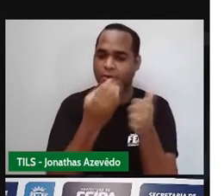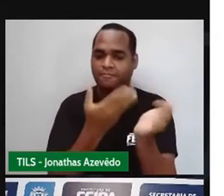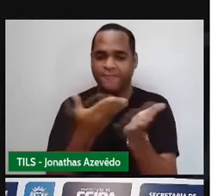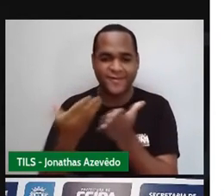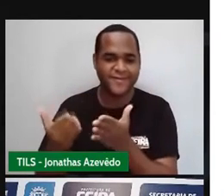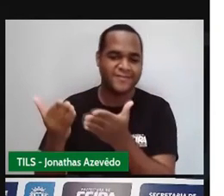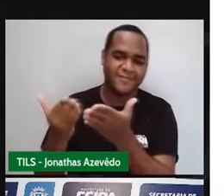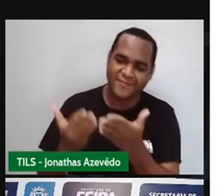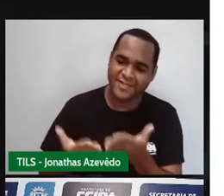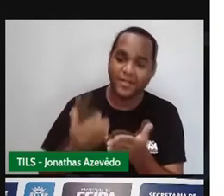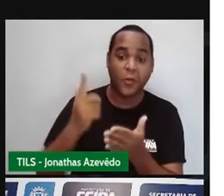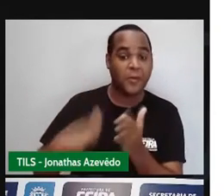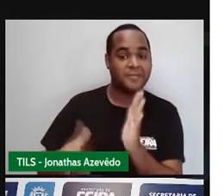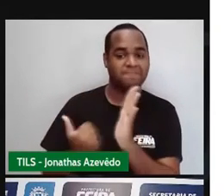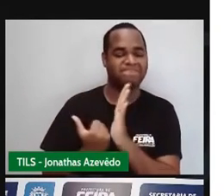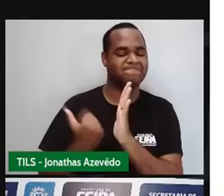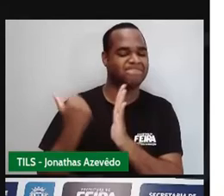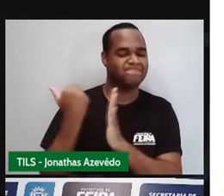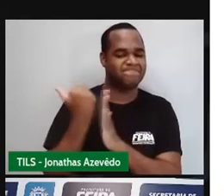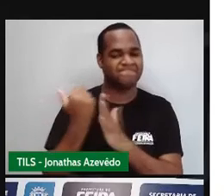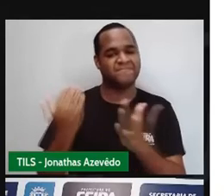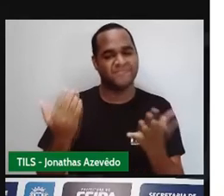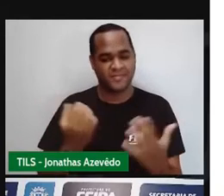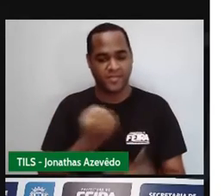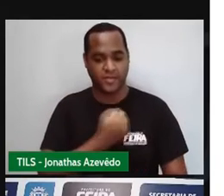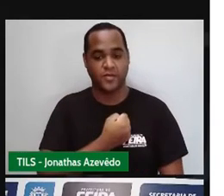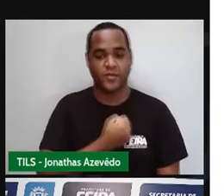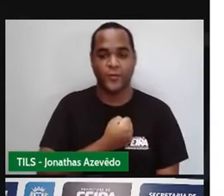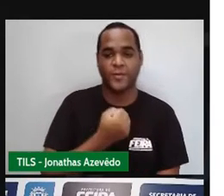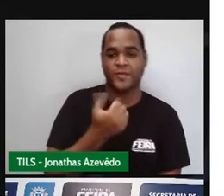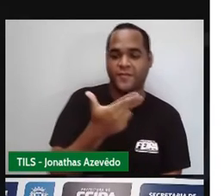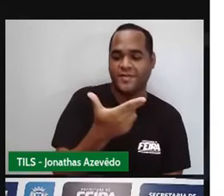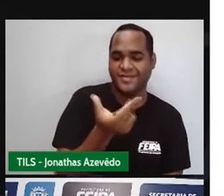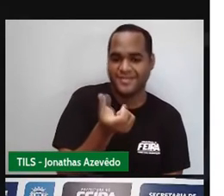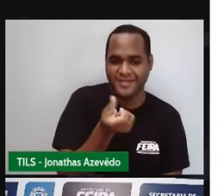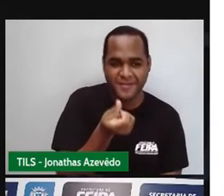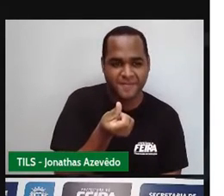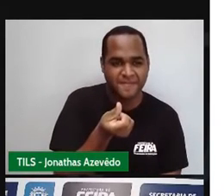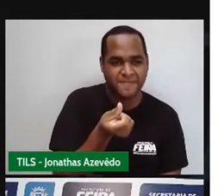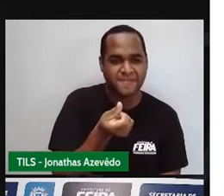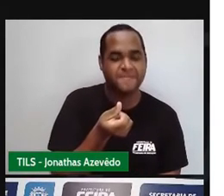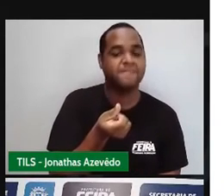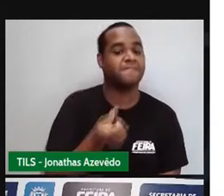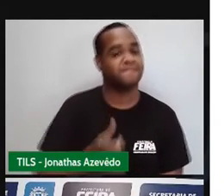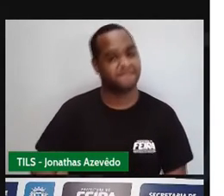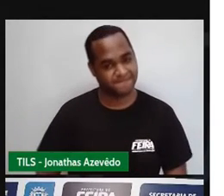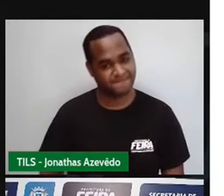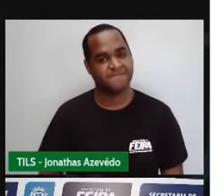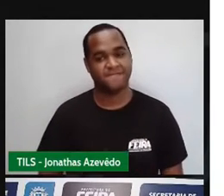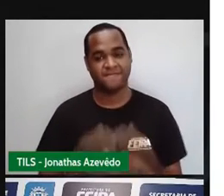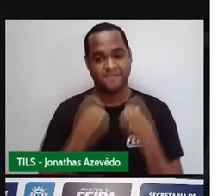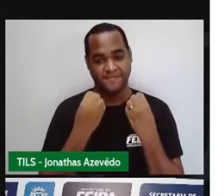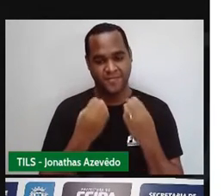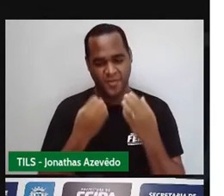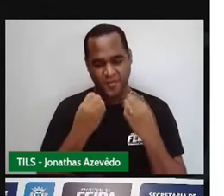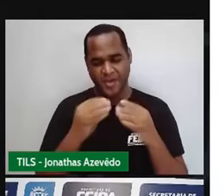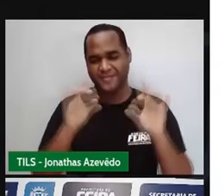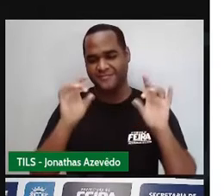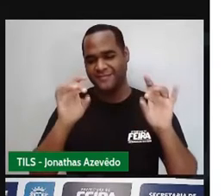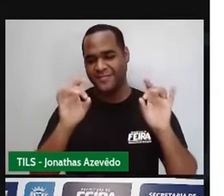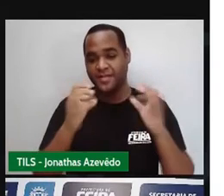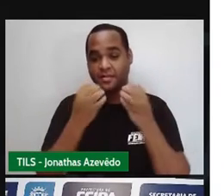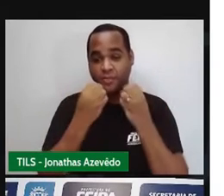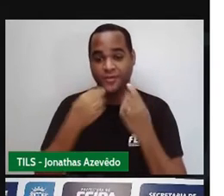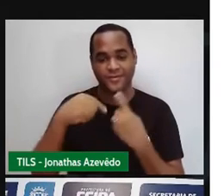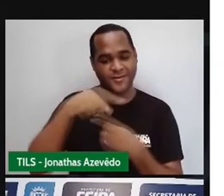-vindas a mais uma de nossas aulas, aula de número 26, né? Que bacana, que bom